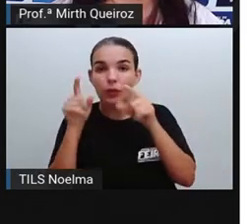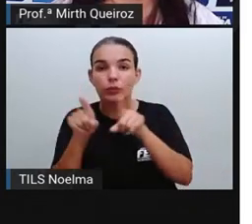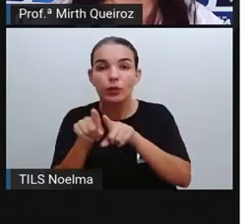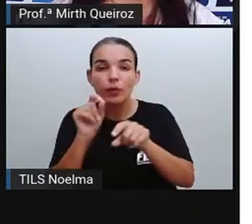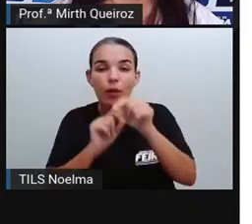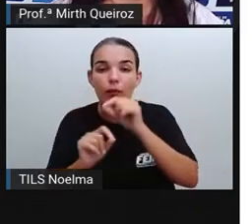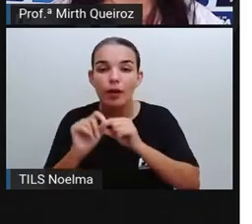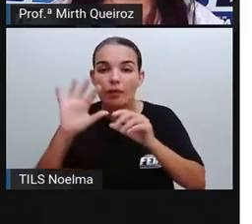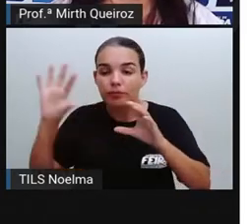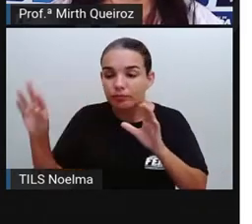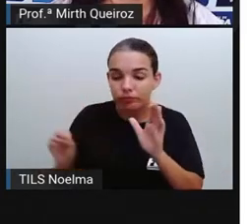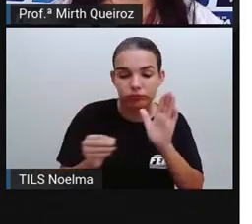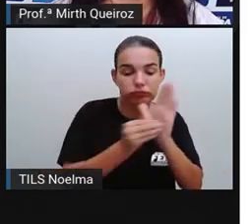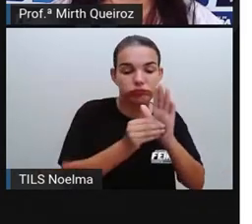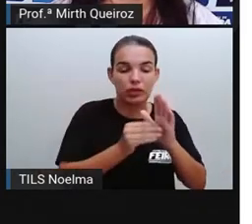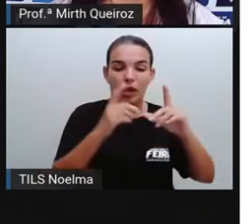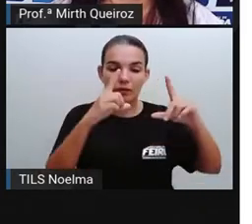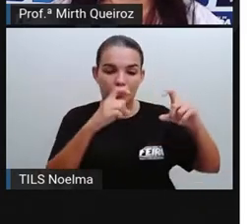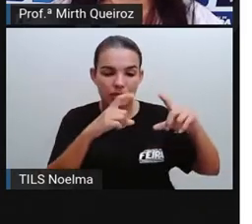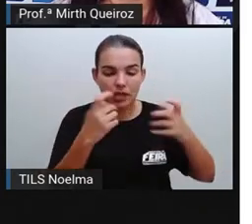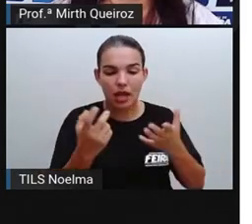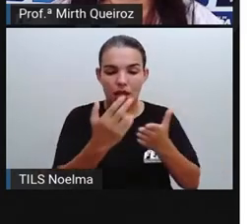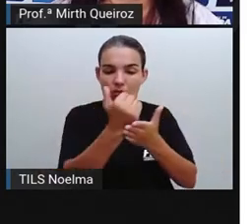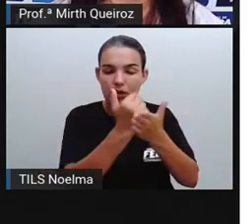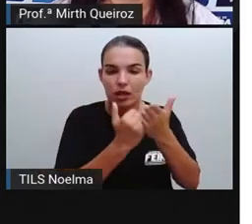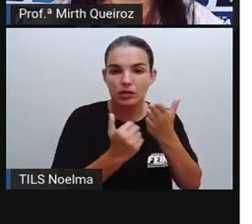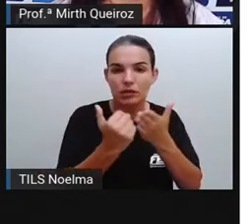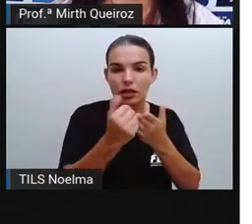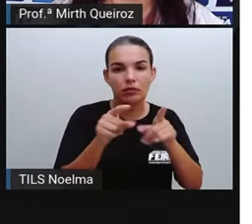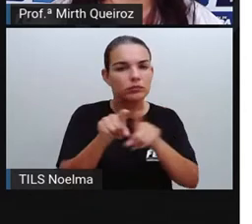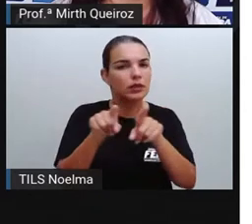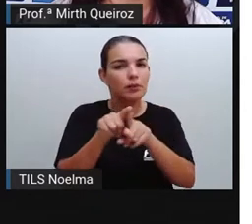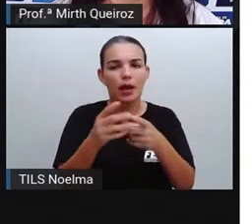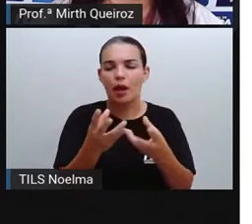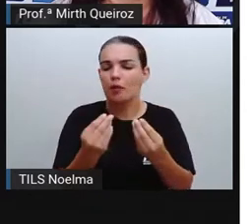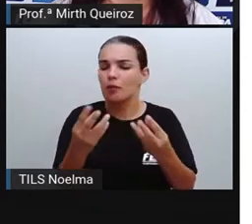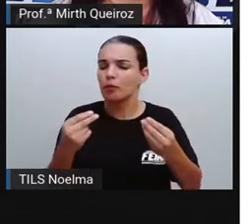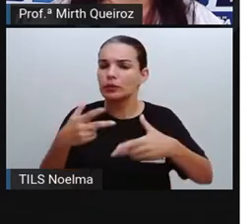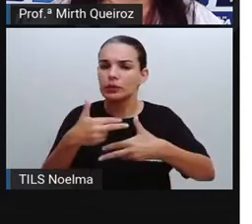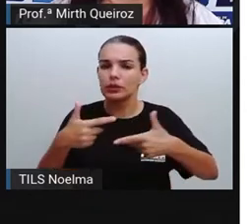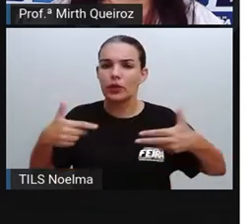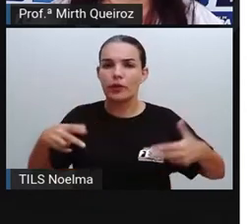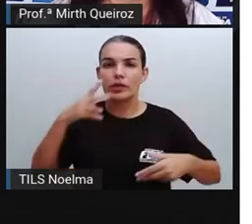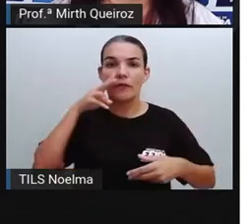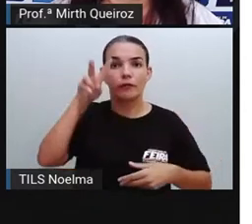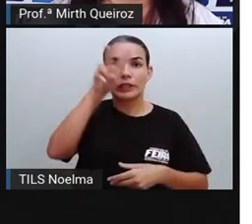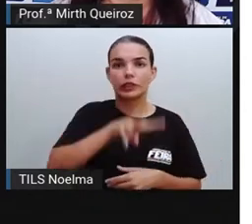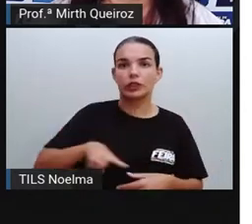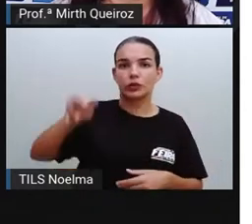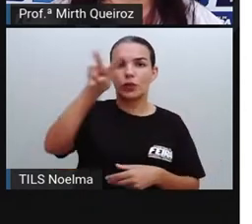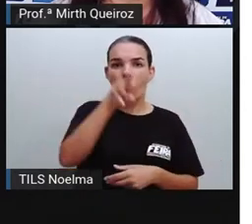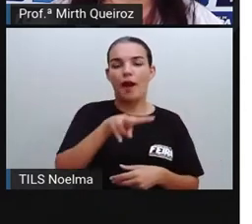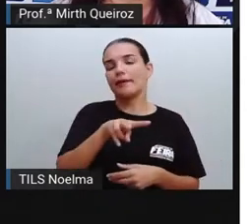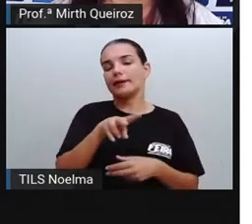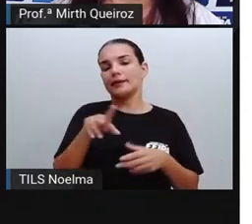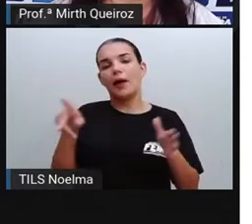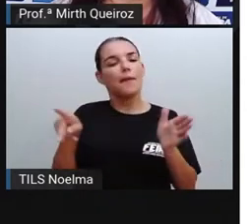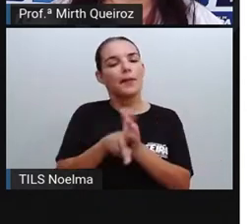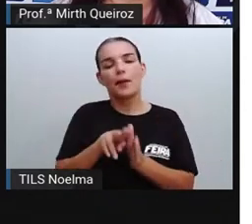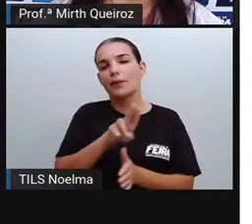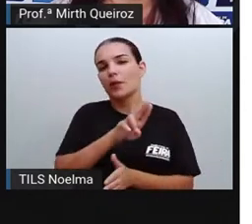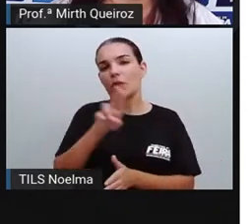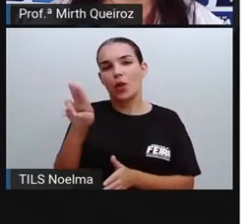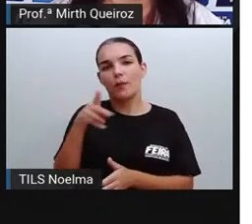uso de imagens, desenhos e demais elementos visuais gráficos, como o próprio nome diz